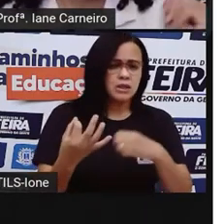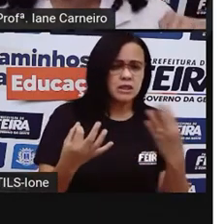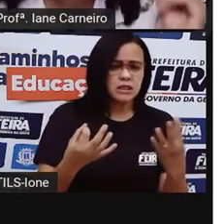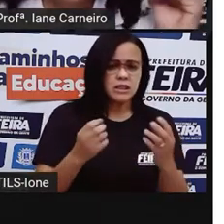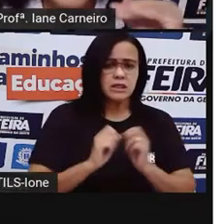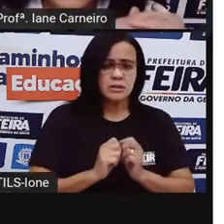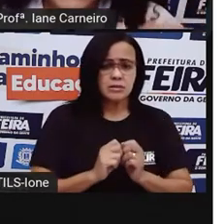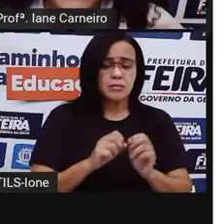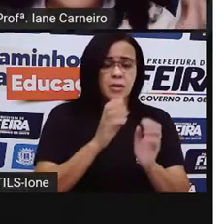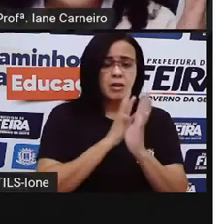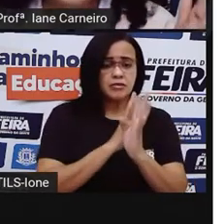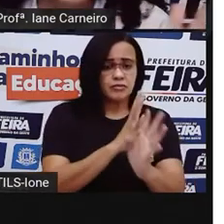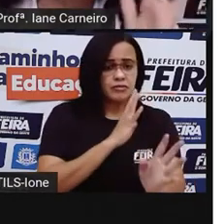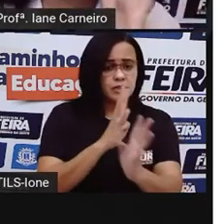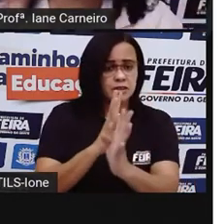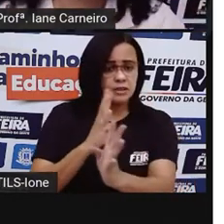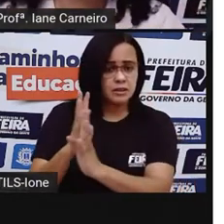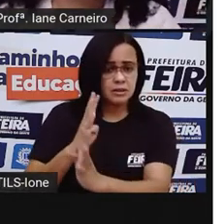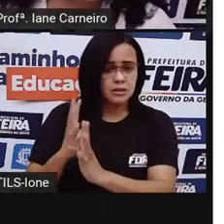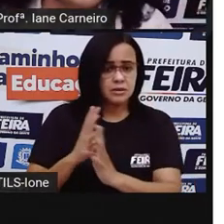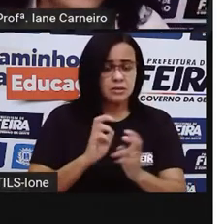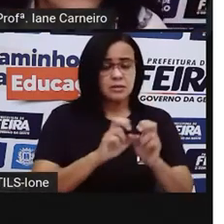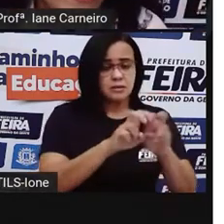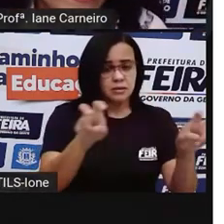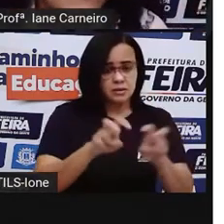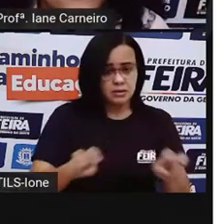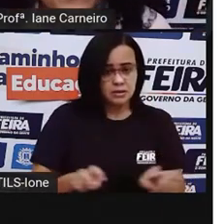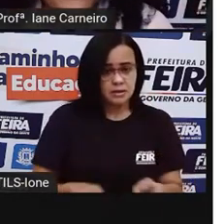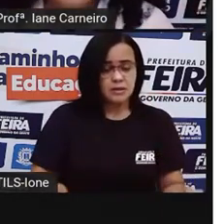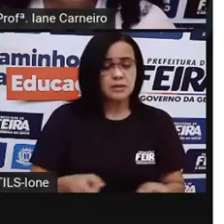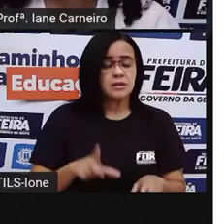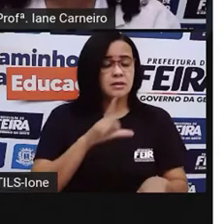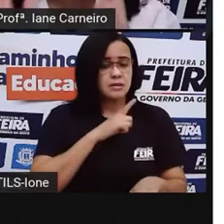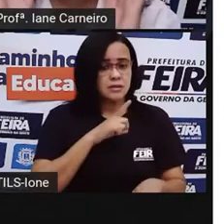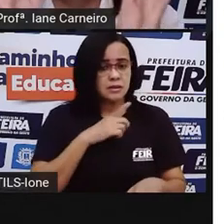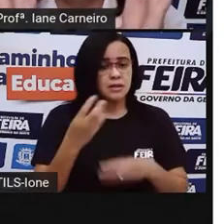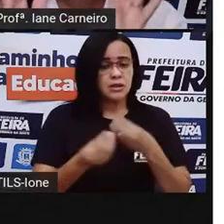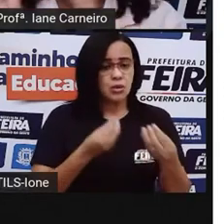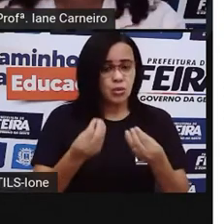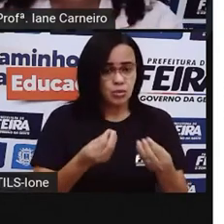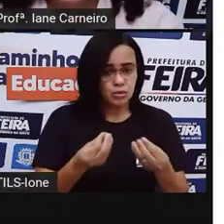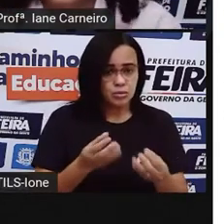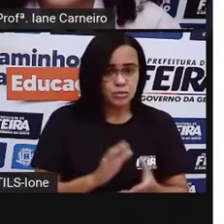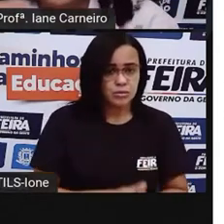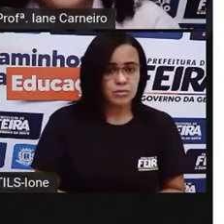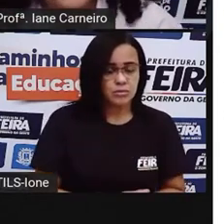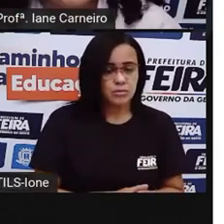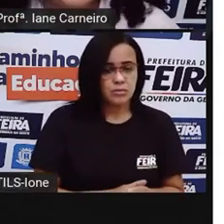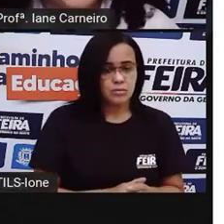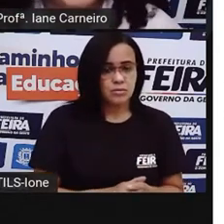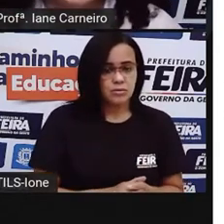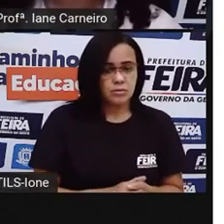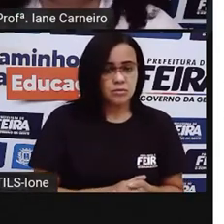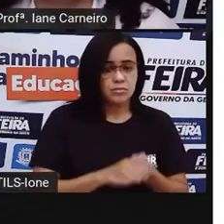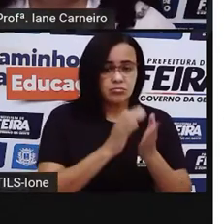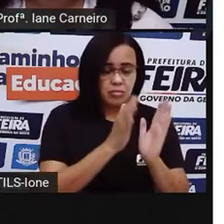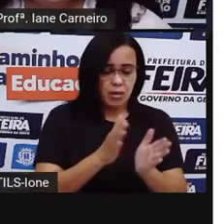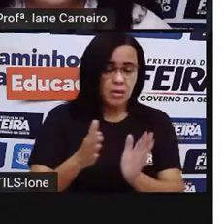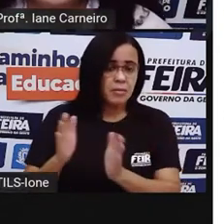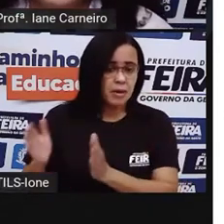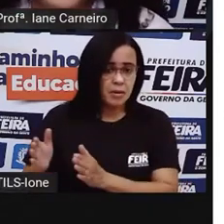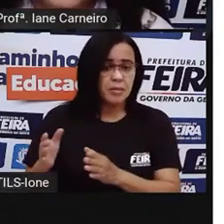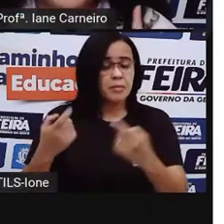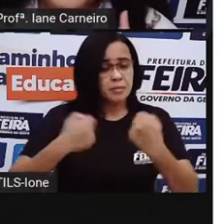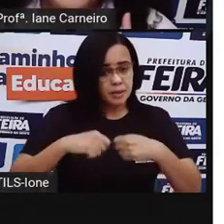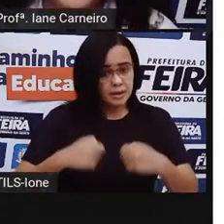E a quantidade de cadeiras que tem em cada fileira. Sabendo que cada fileira vai ser uma igual à outra. Então, aqui,